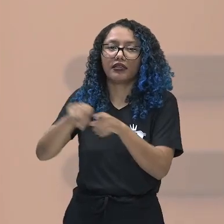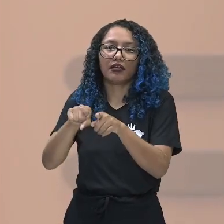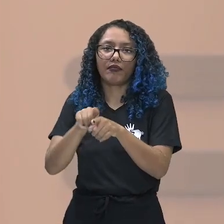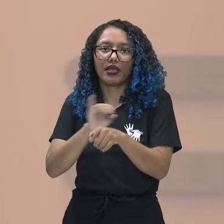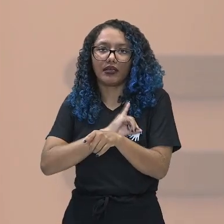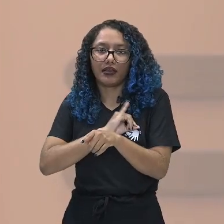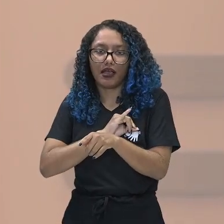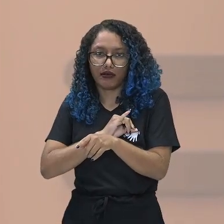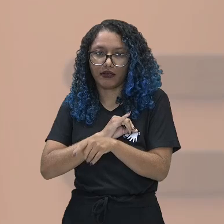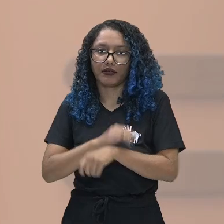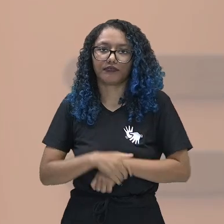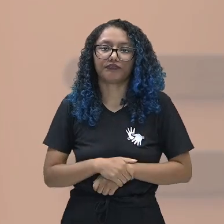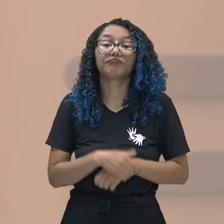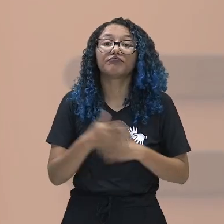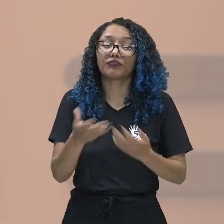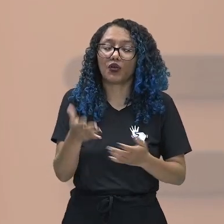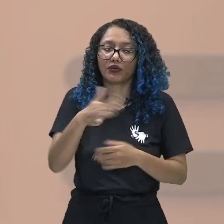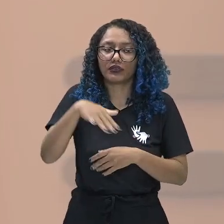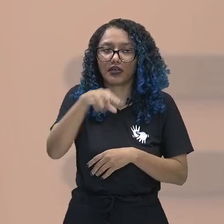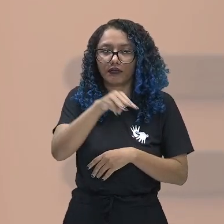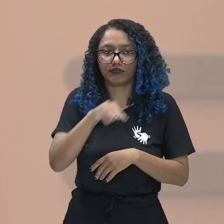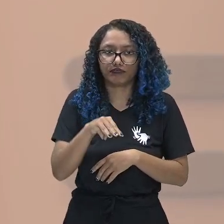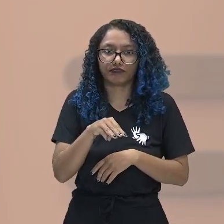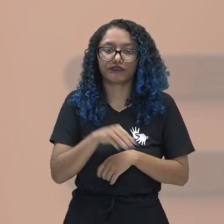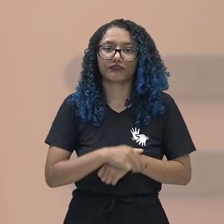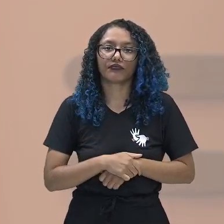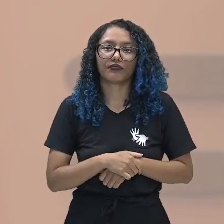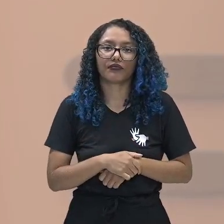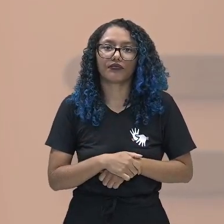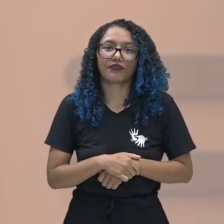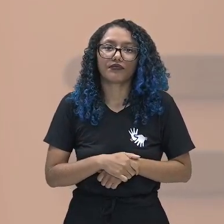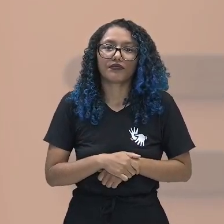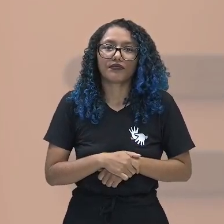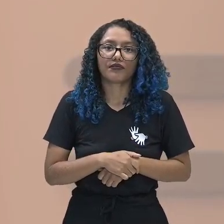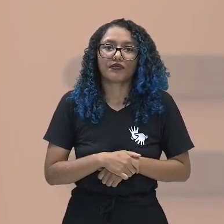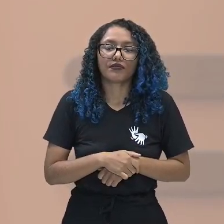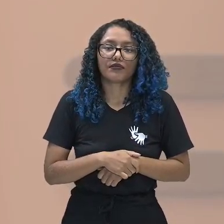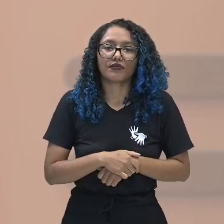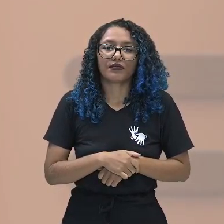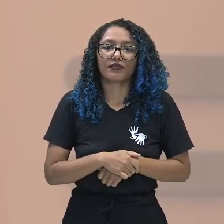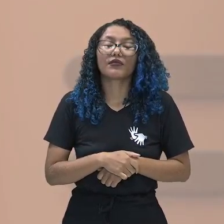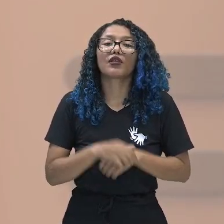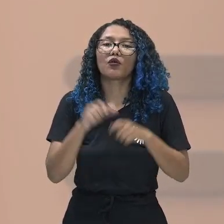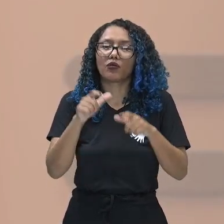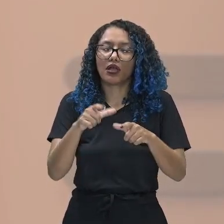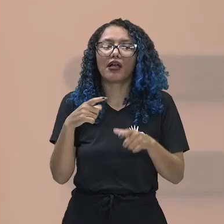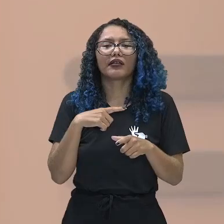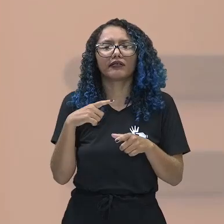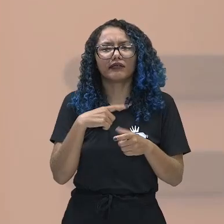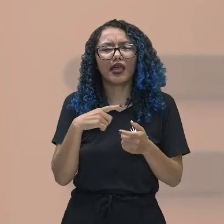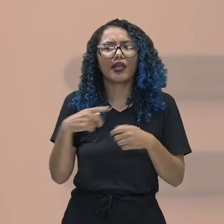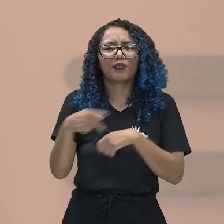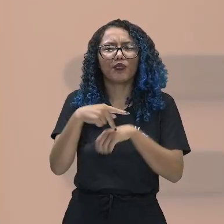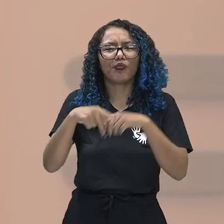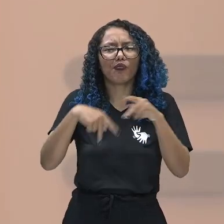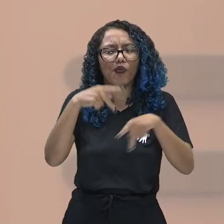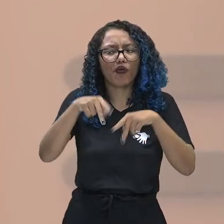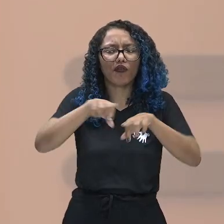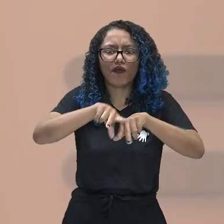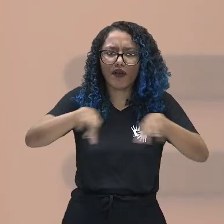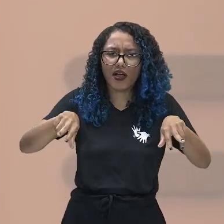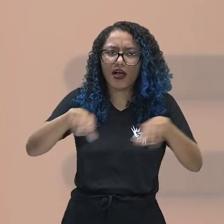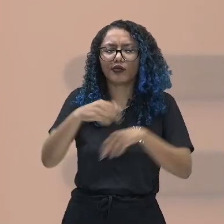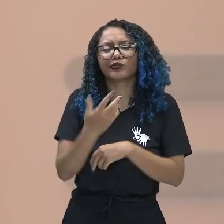região aí que nós chamamos de Mesopotâmia é, então, aí aonde fica esses povos ainda hoje. Irã, Iraque, Kuwait, tá?